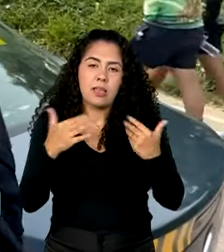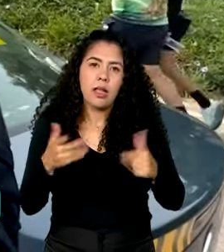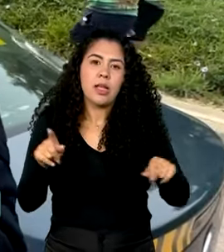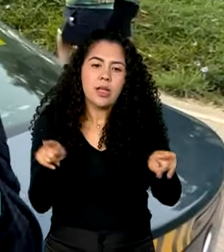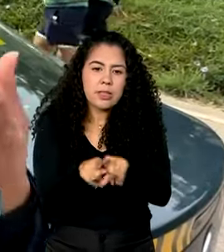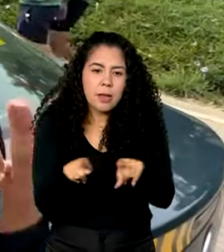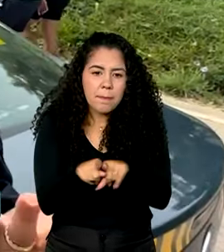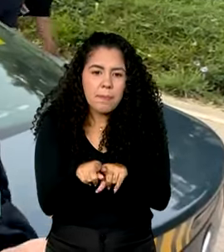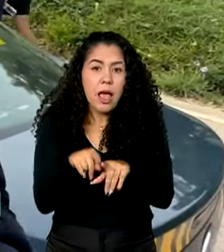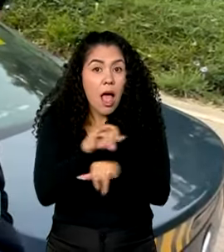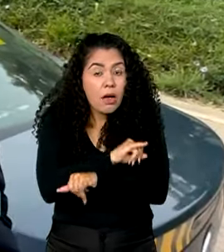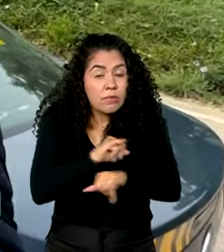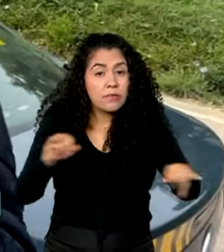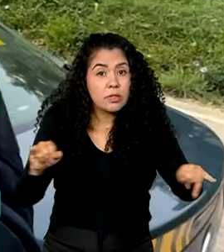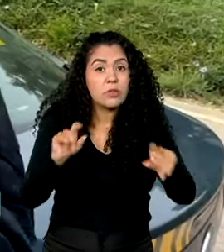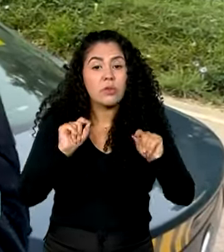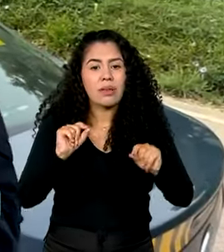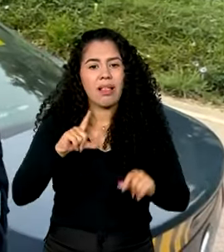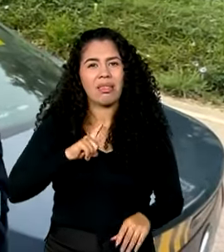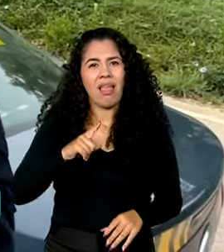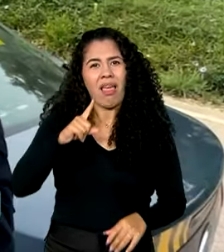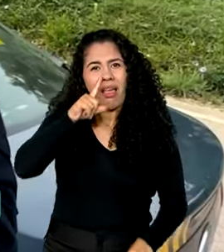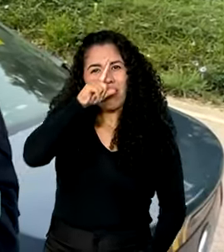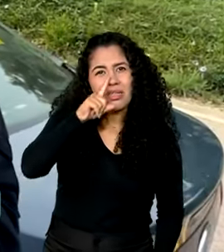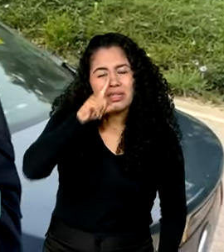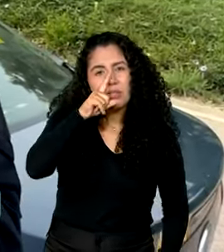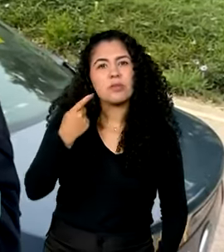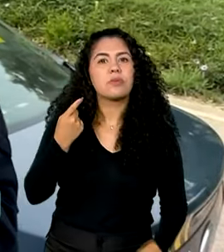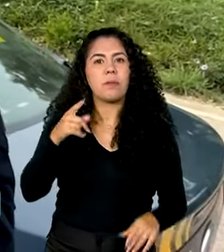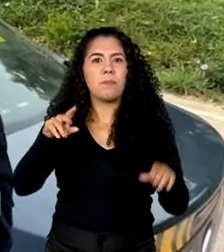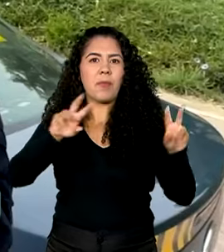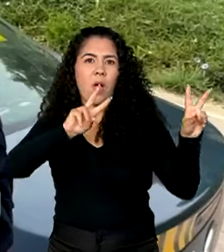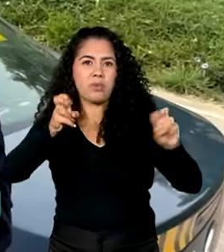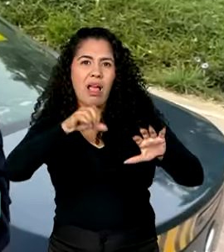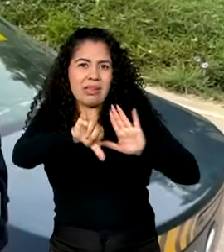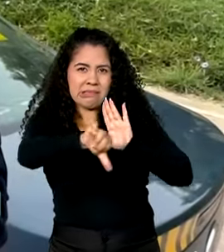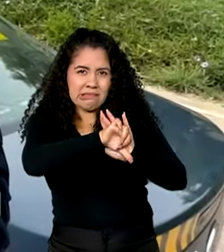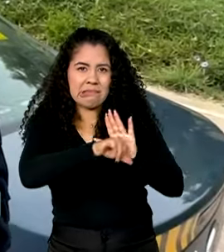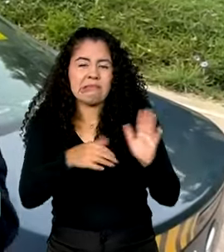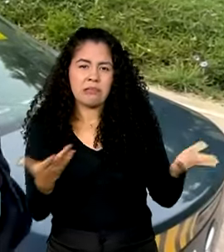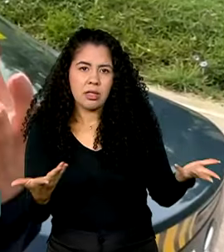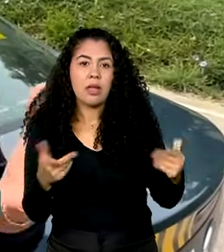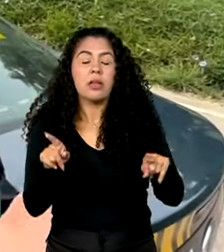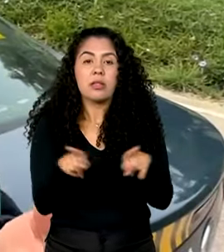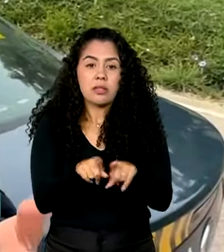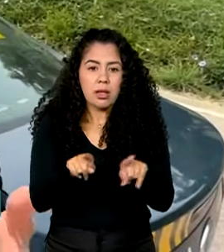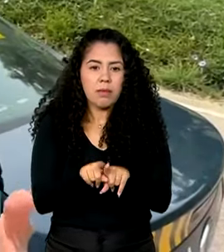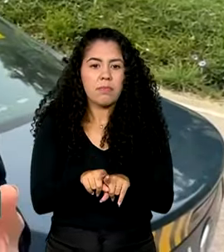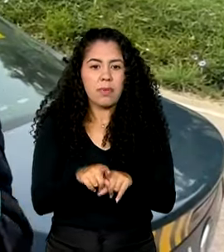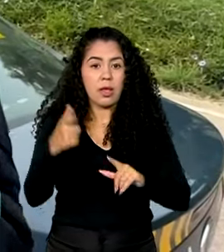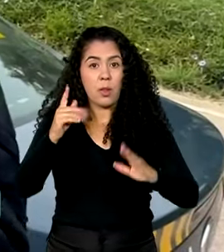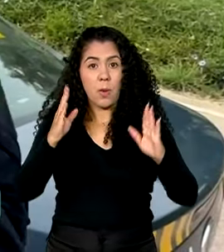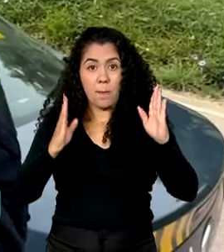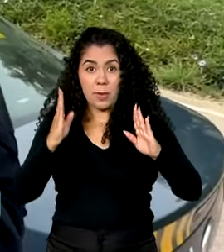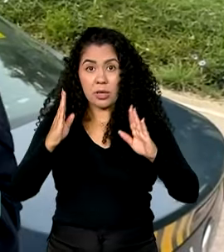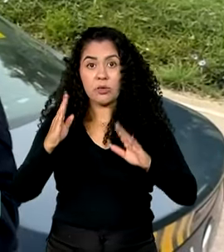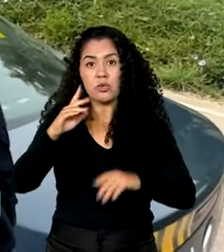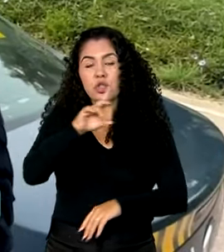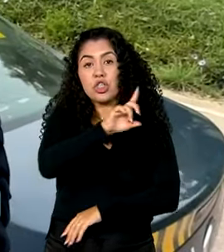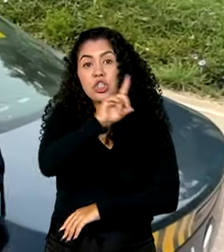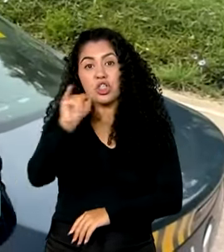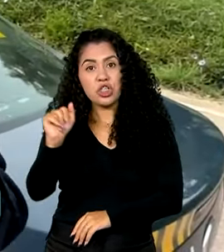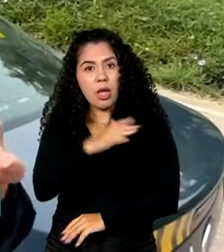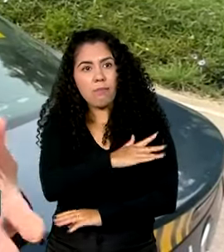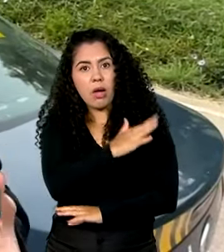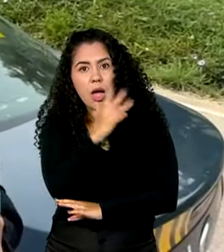Além disso, traz mais riscos pensando na questão da criminalidade. Além disso, além de transitar no período diurno, é importante